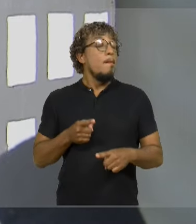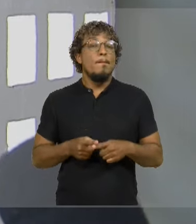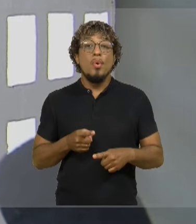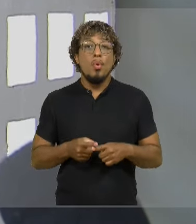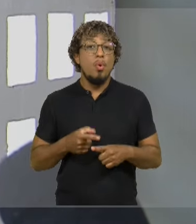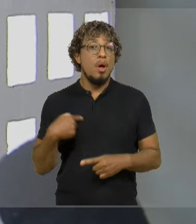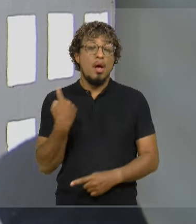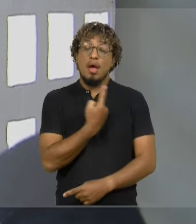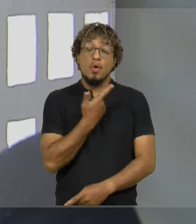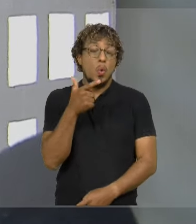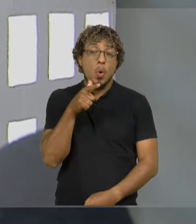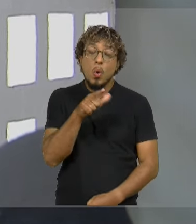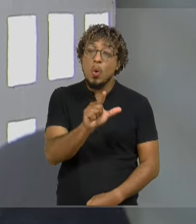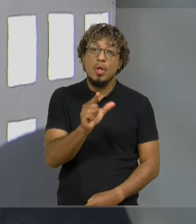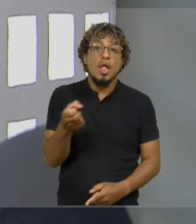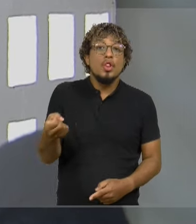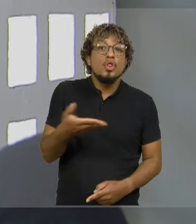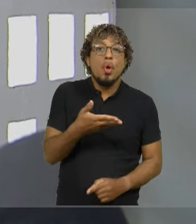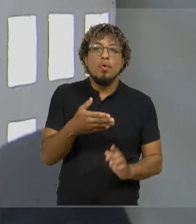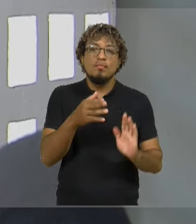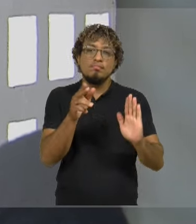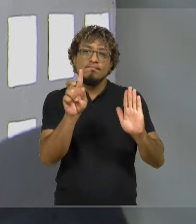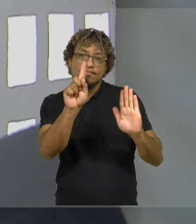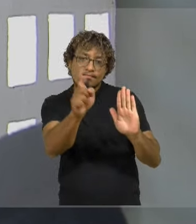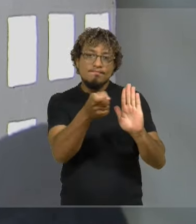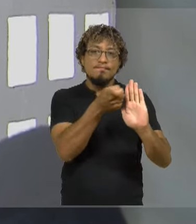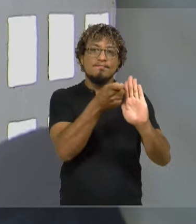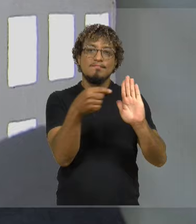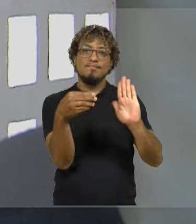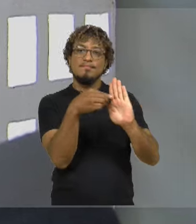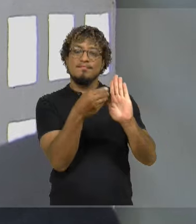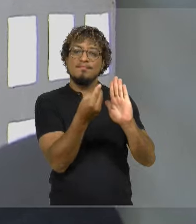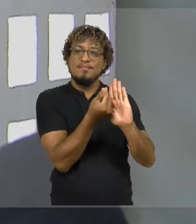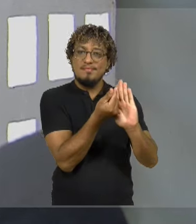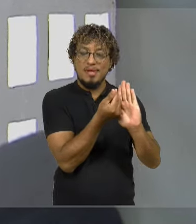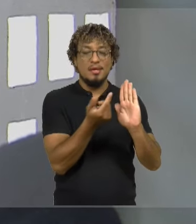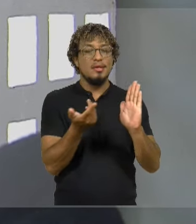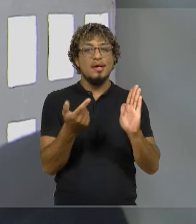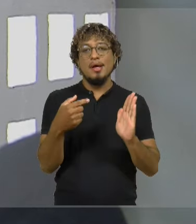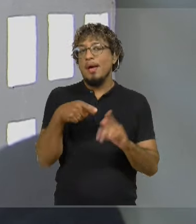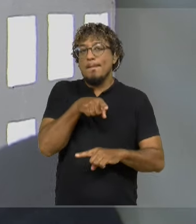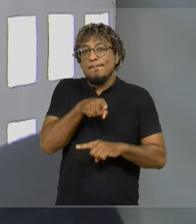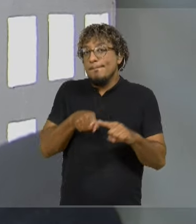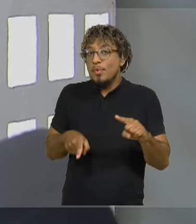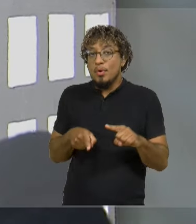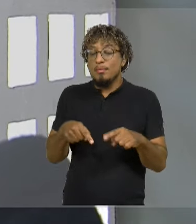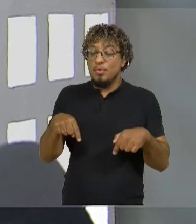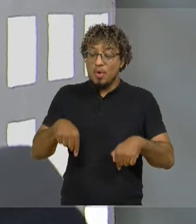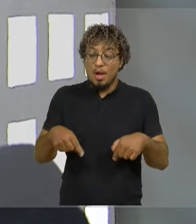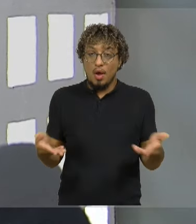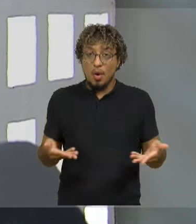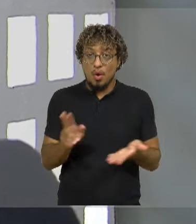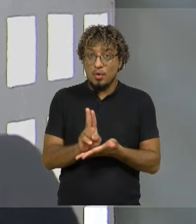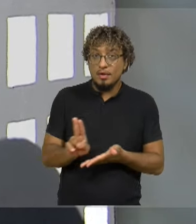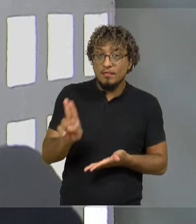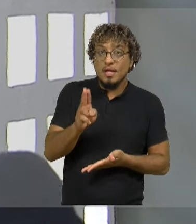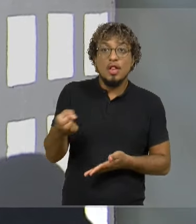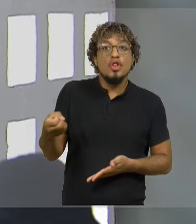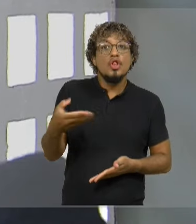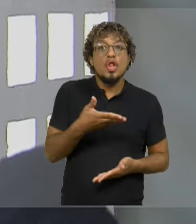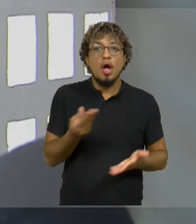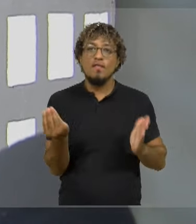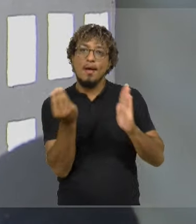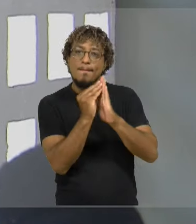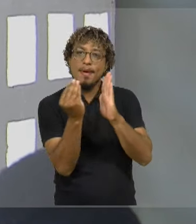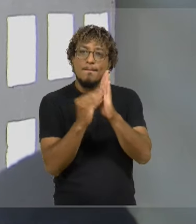consegue realizar novos empenhos. Esse bloqueio impediu a universidade de realizar novas despesas. Então a gente